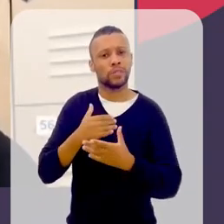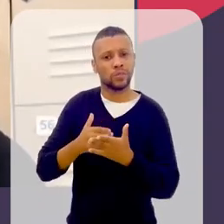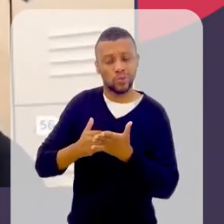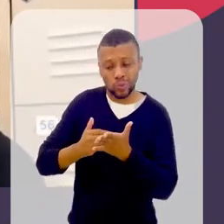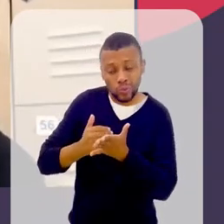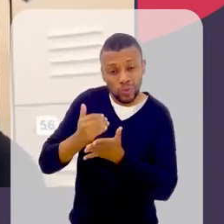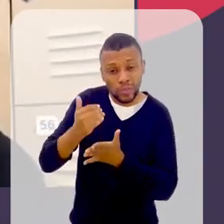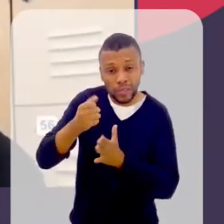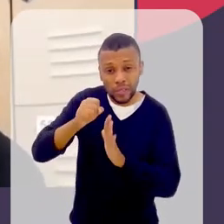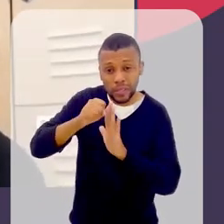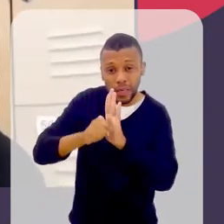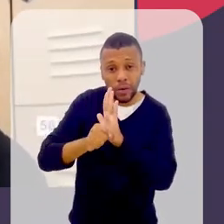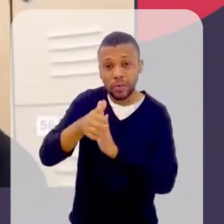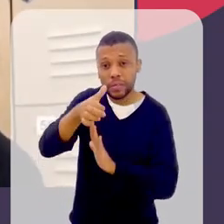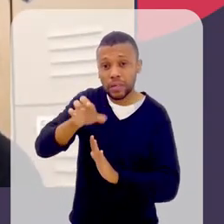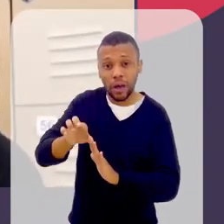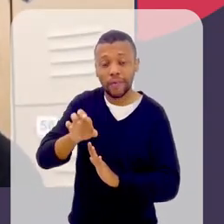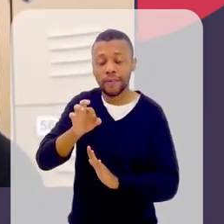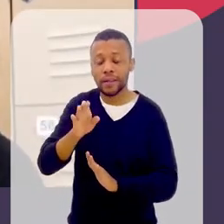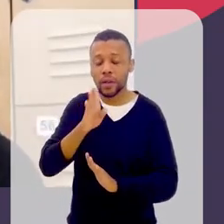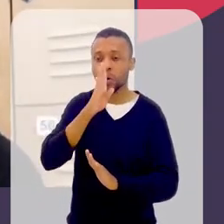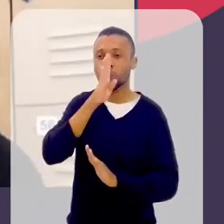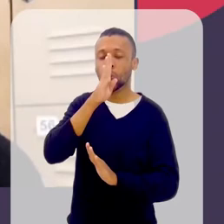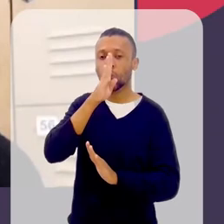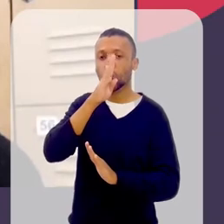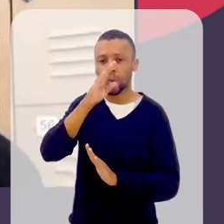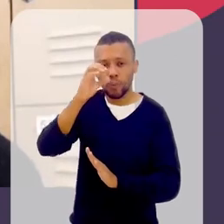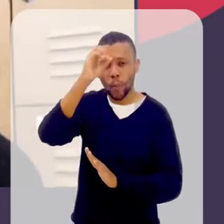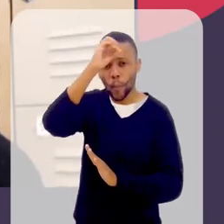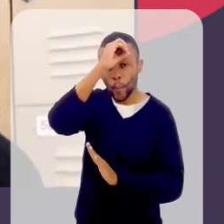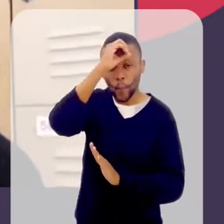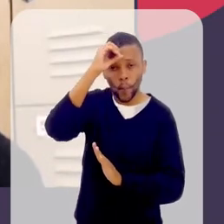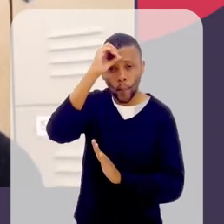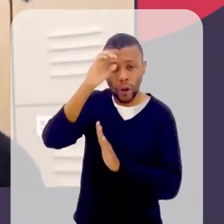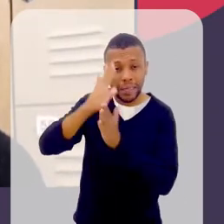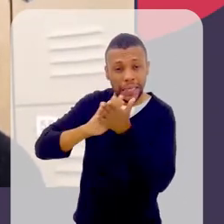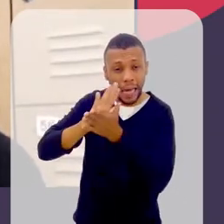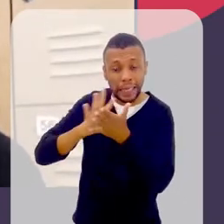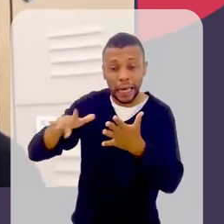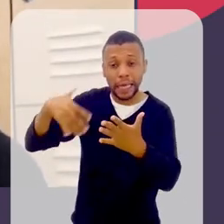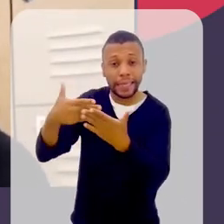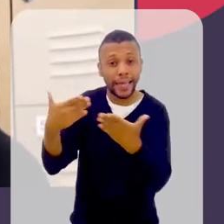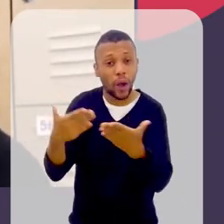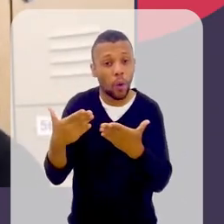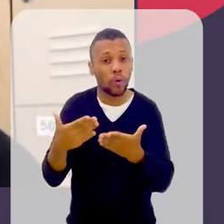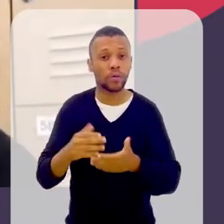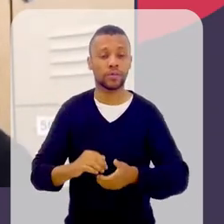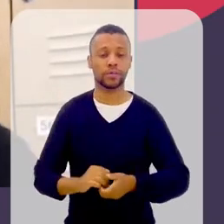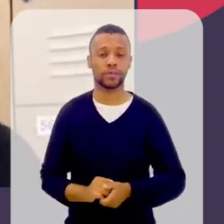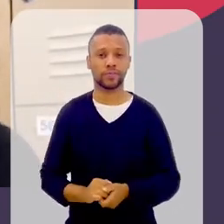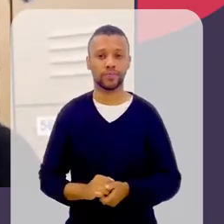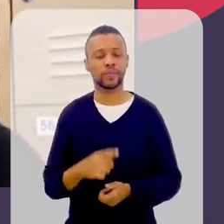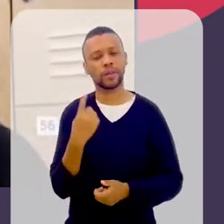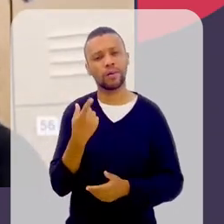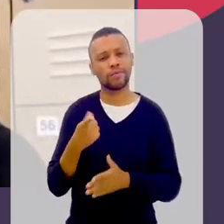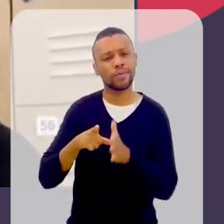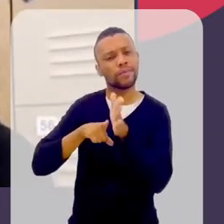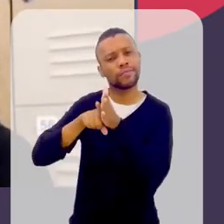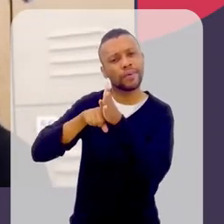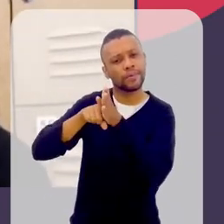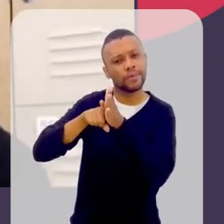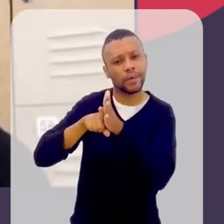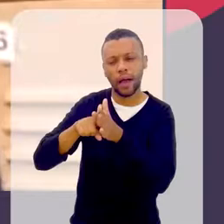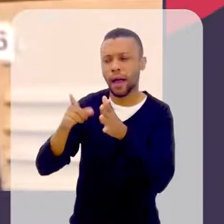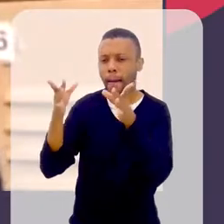no século XVIII, no século XIX, ninguém fala sobre ela. Como assim? Começa por aí. E aí, eu fui